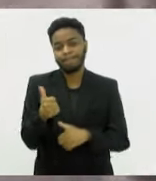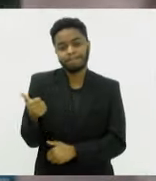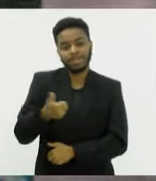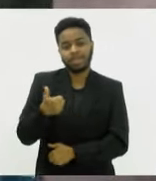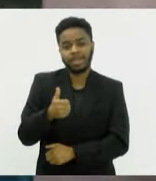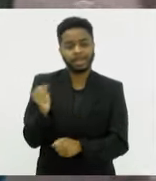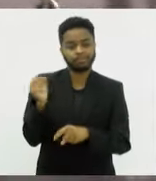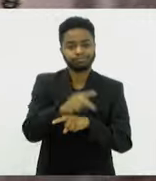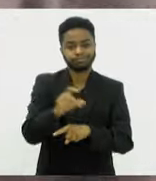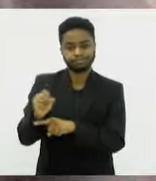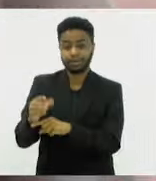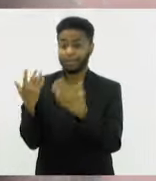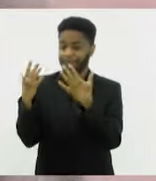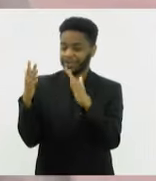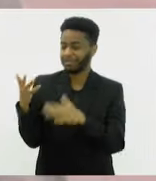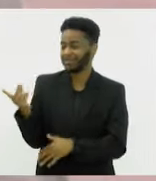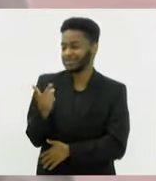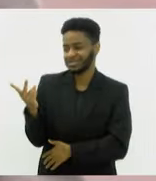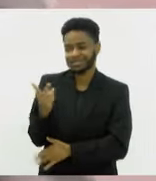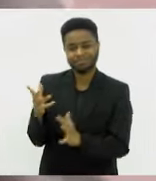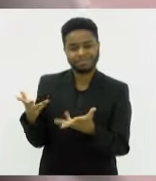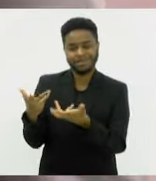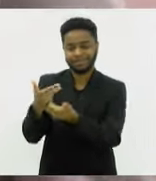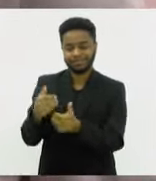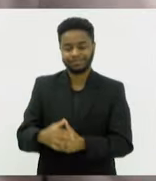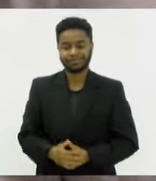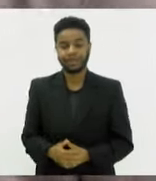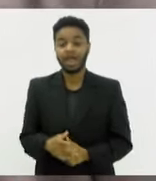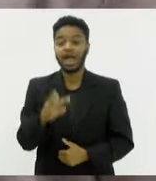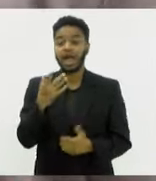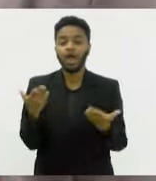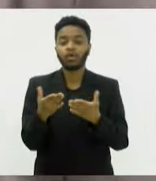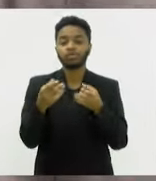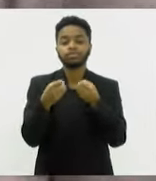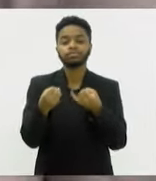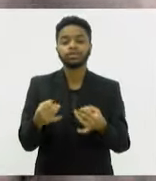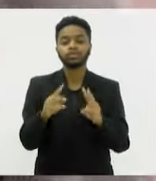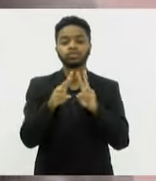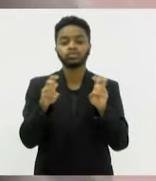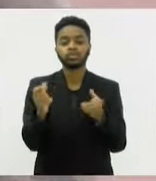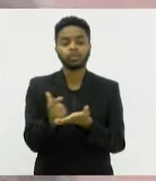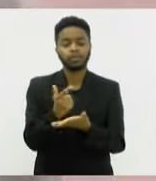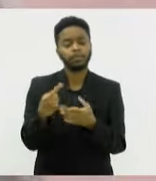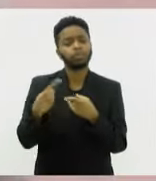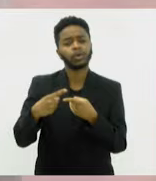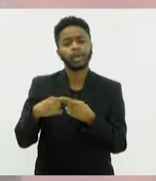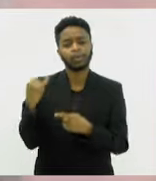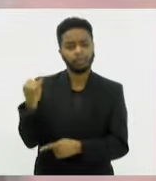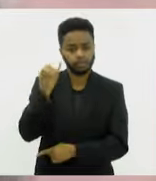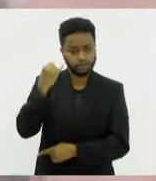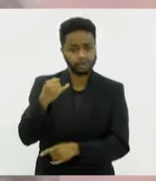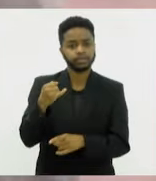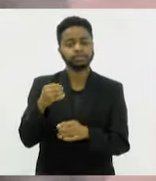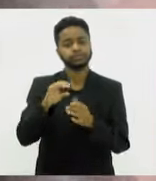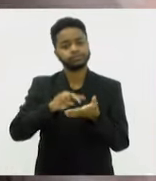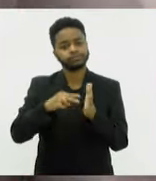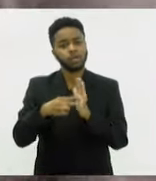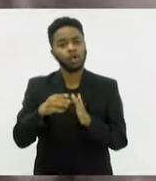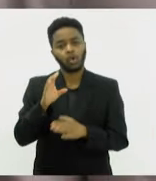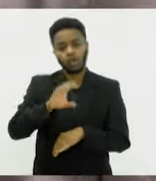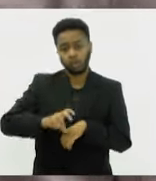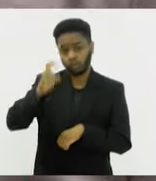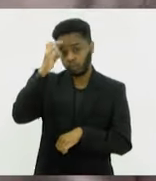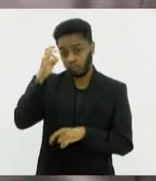maravilhoso e parabéns aí para vocês duas. Vamos falar do livro, porque é muito importante. Livro é cultura, livro dá